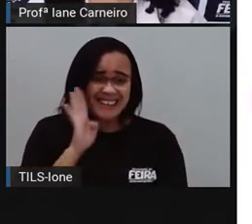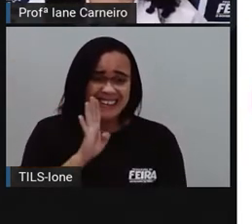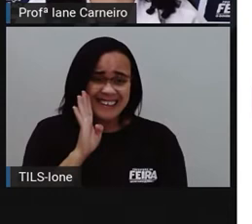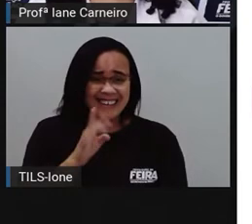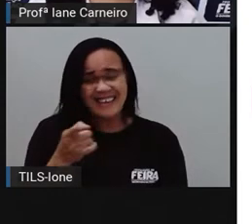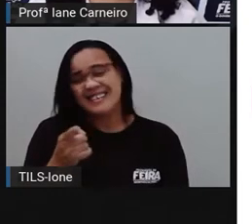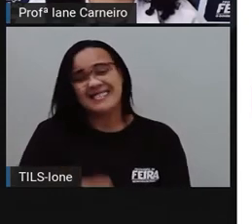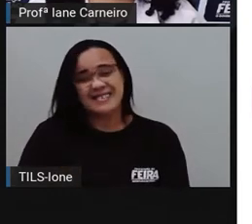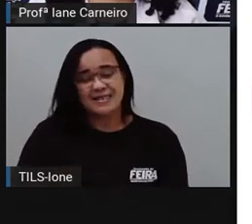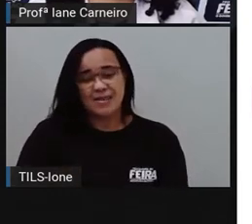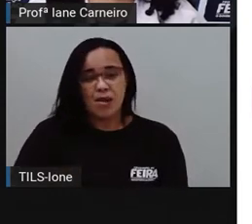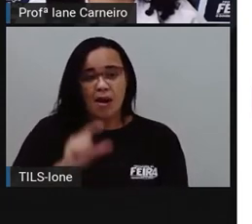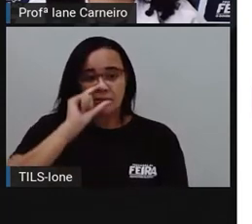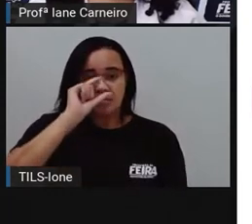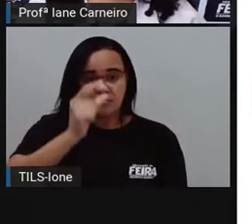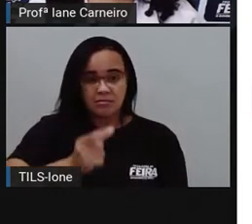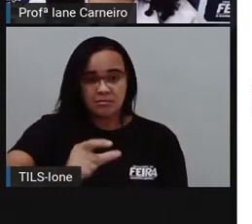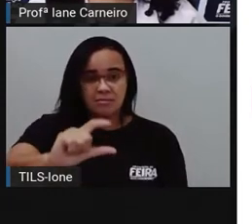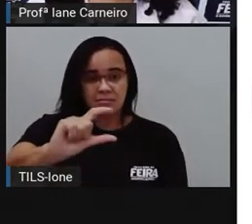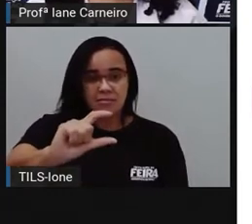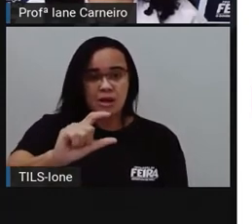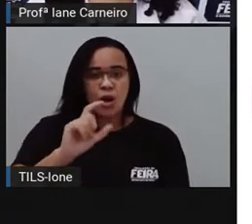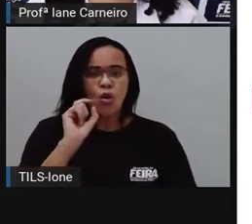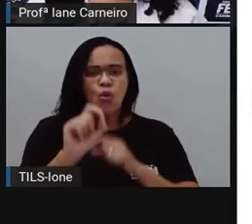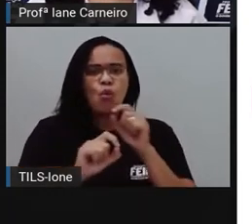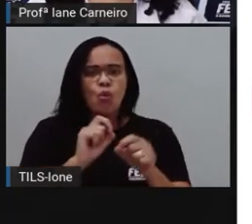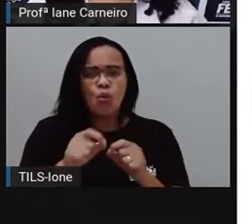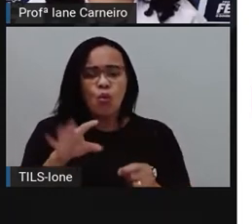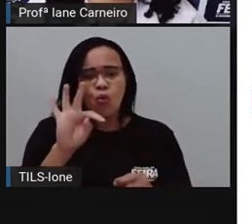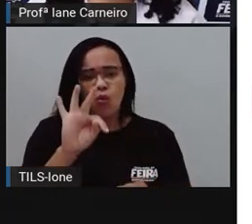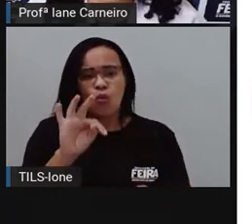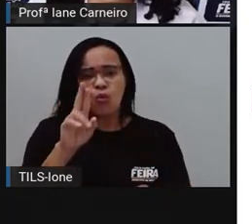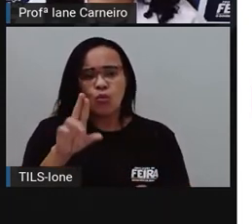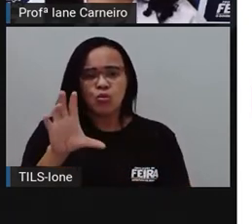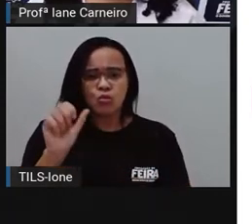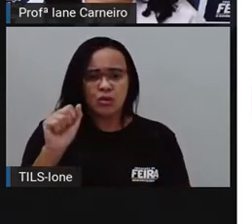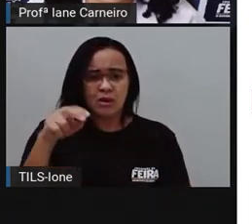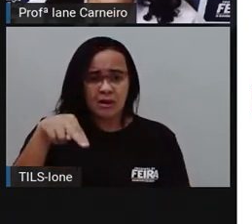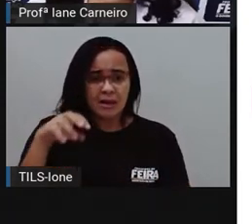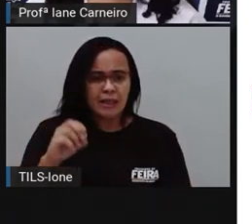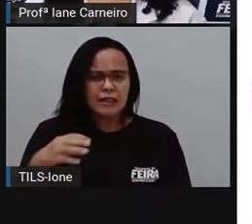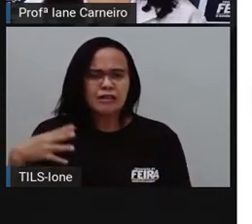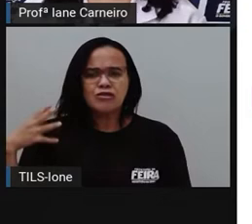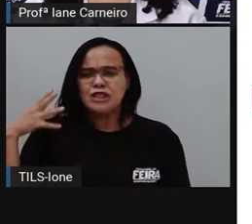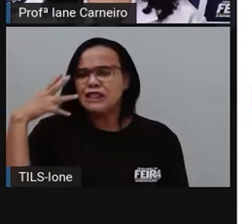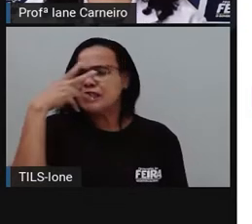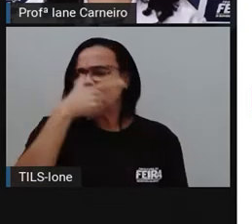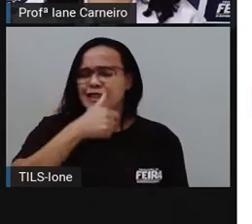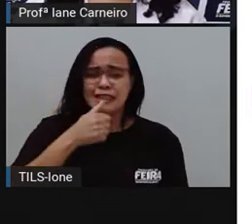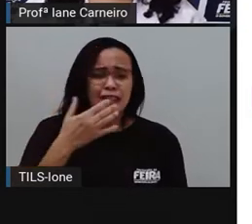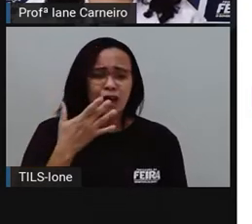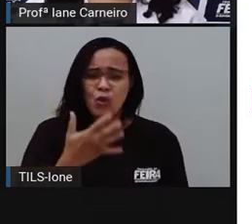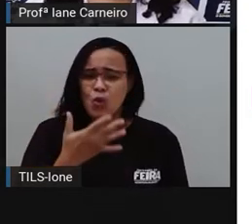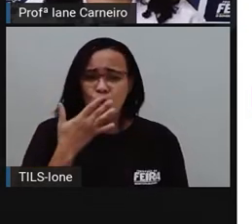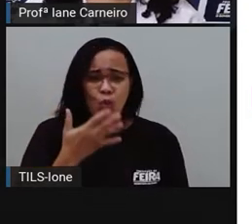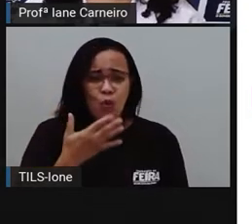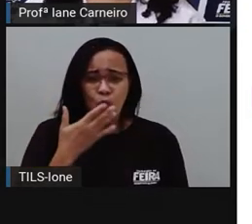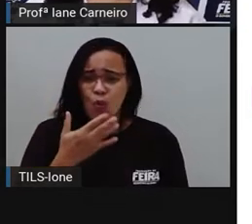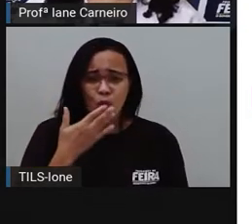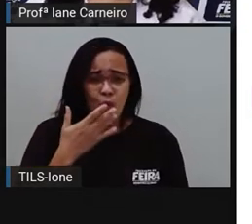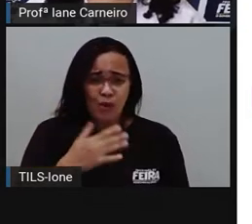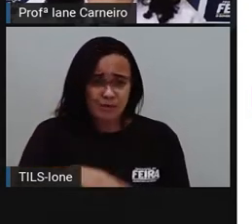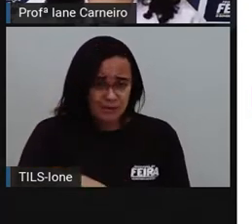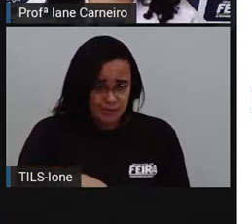Agora o tucano, ó, olha como ele é lindo. São aves coloridas e belas. São aves de pose também.